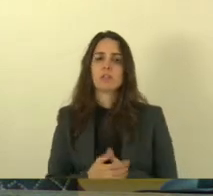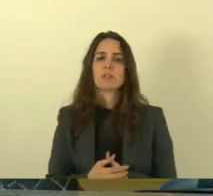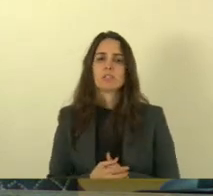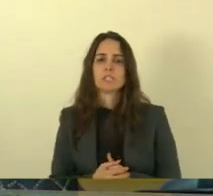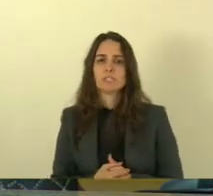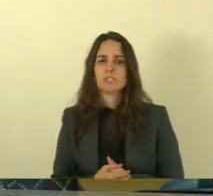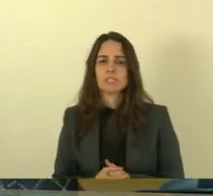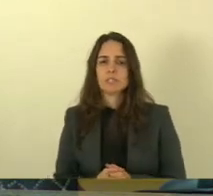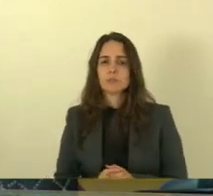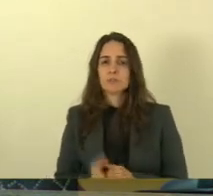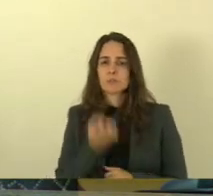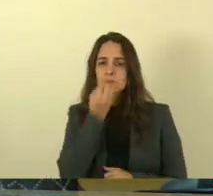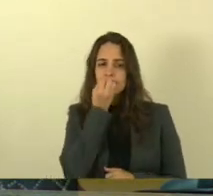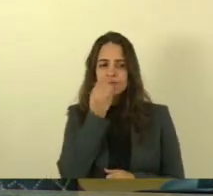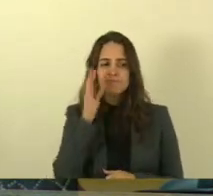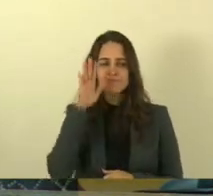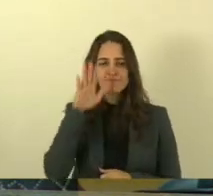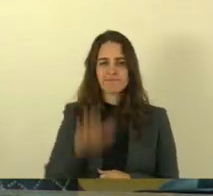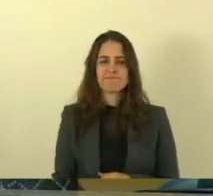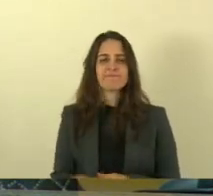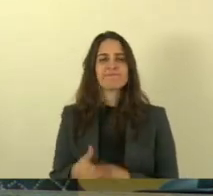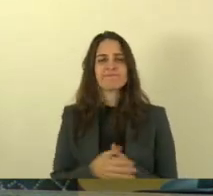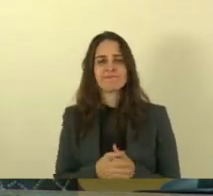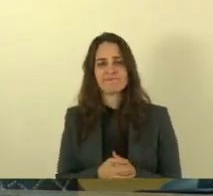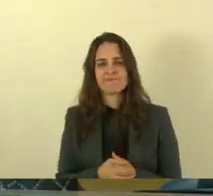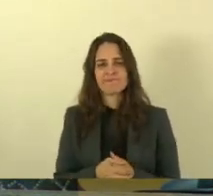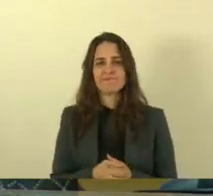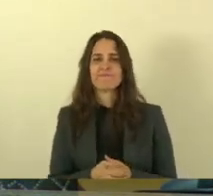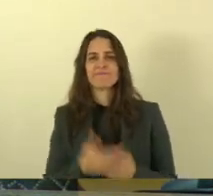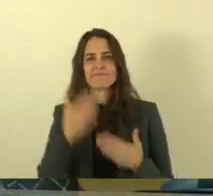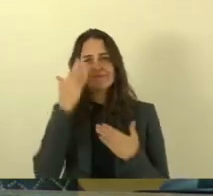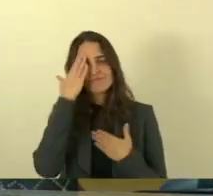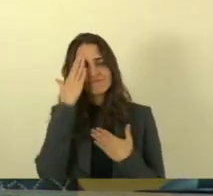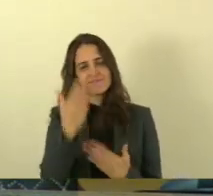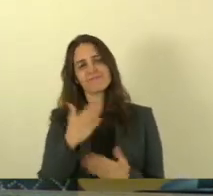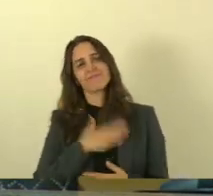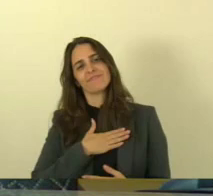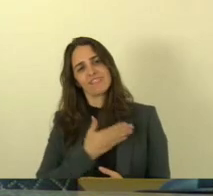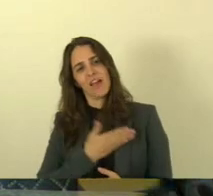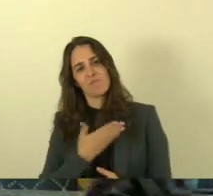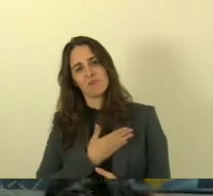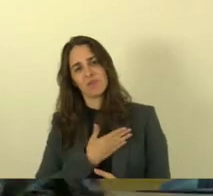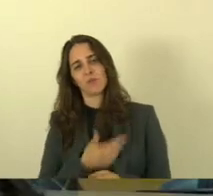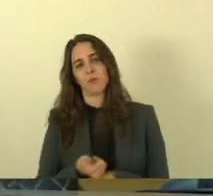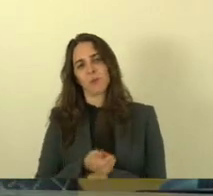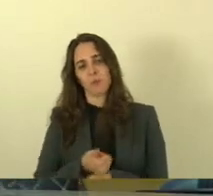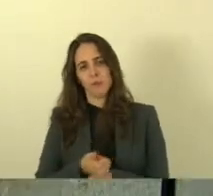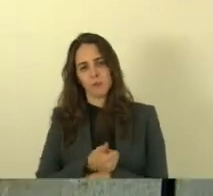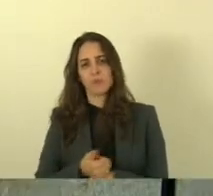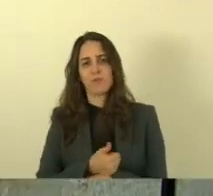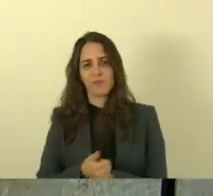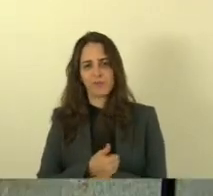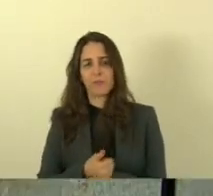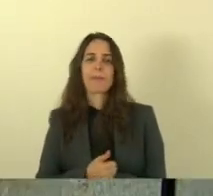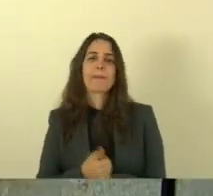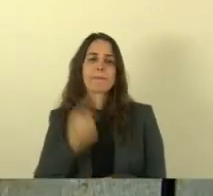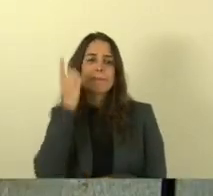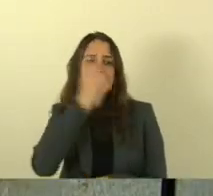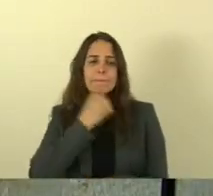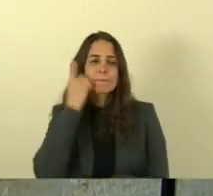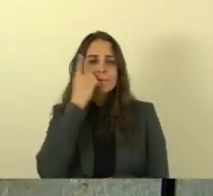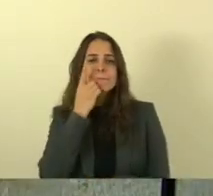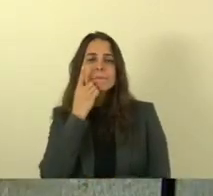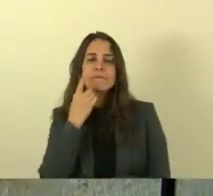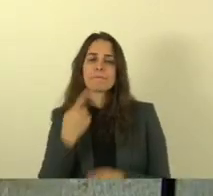boa tarde quero agradecer ao meu amigo brilhante deputado Coronel Hélito por ter me